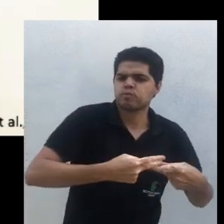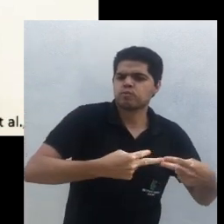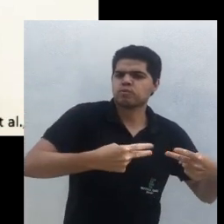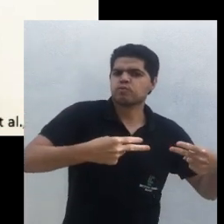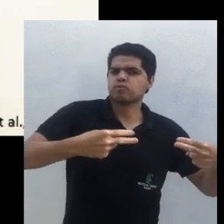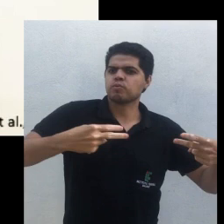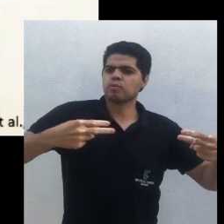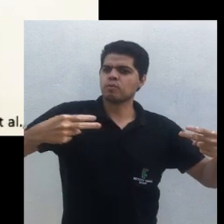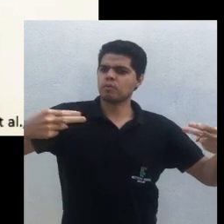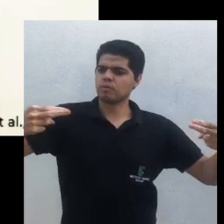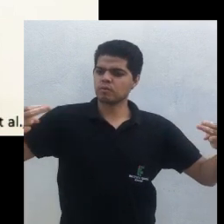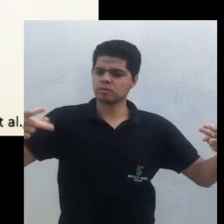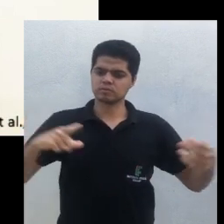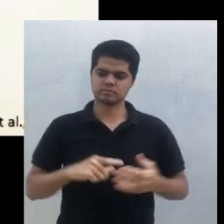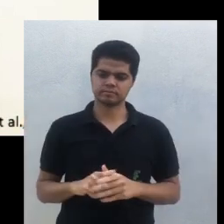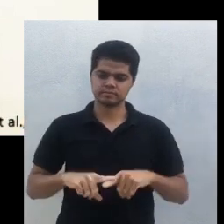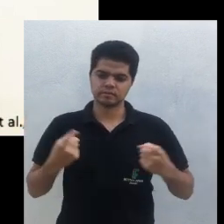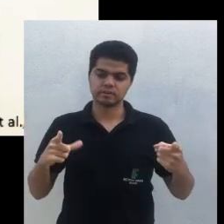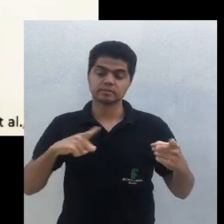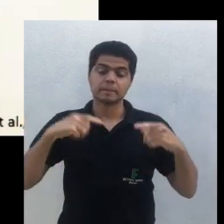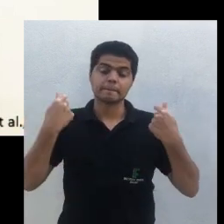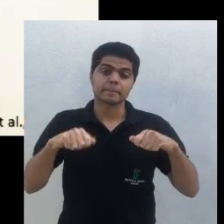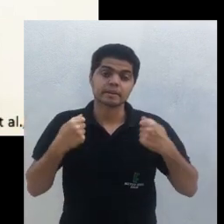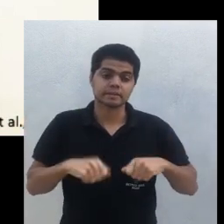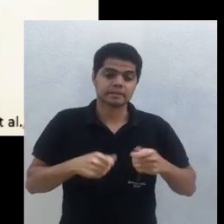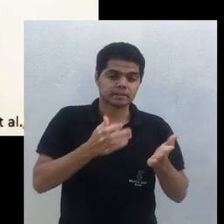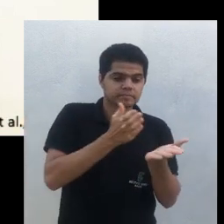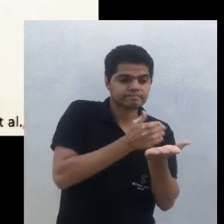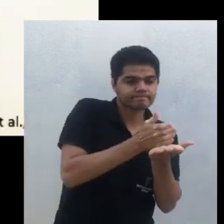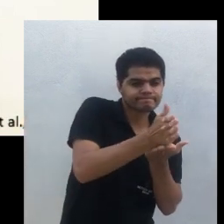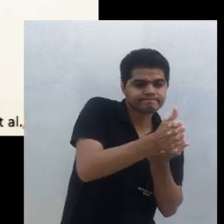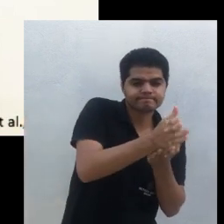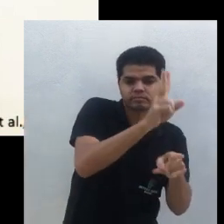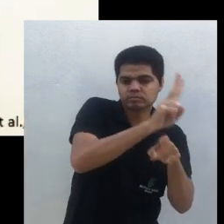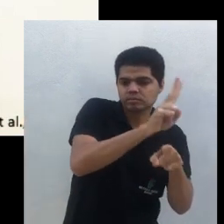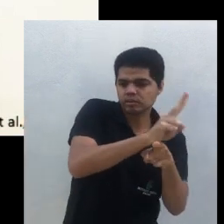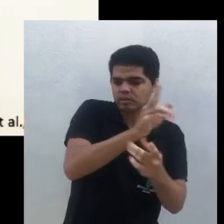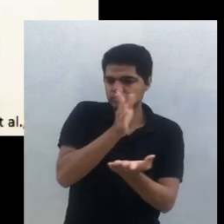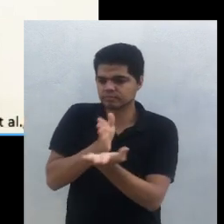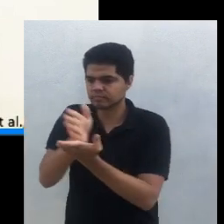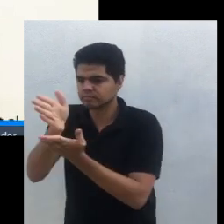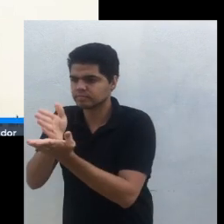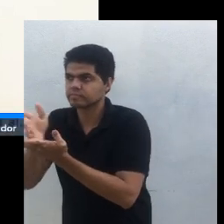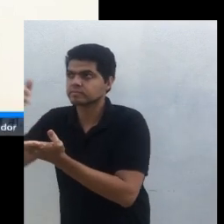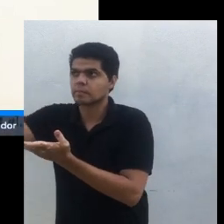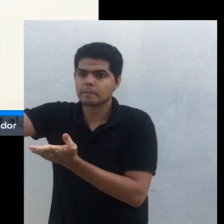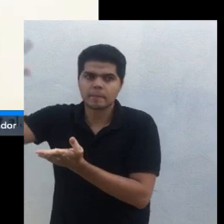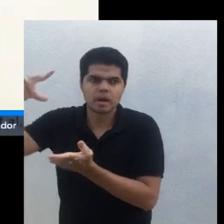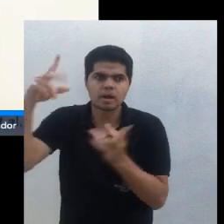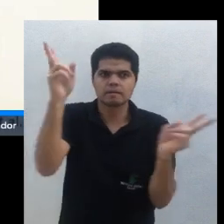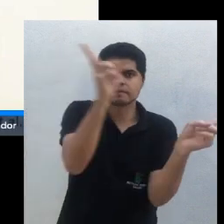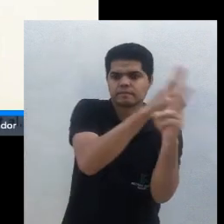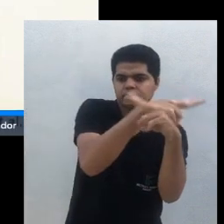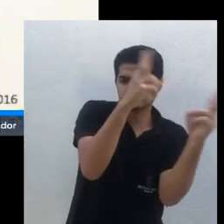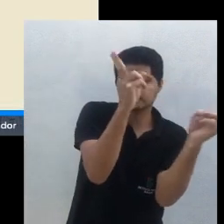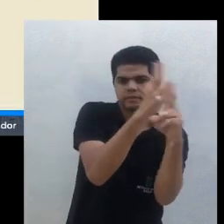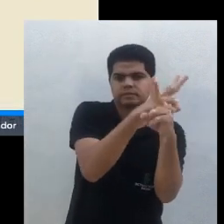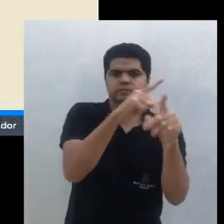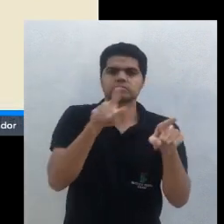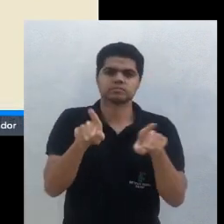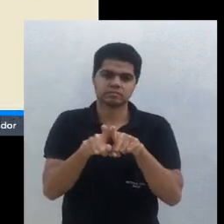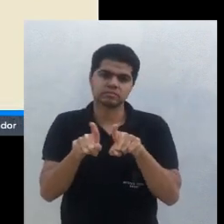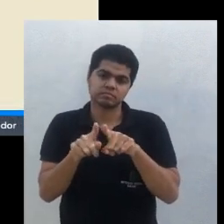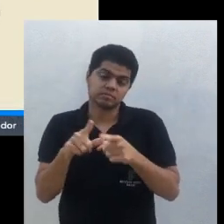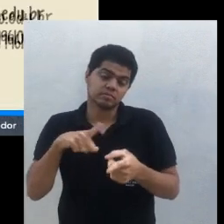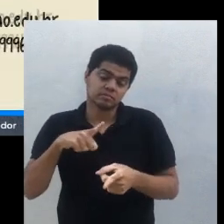de biomassa para os outros canteiros as outras linhas suas de plantio né